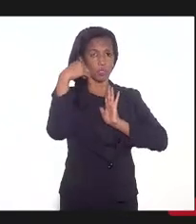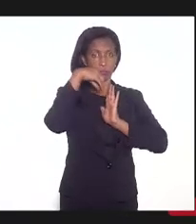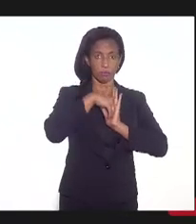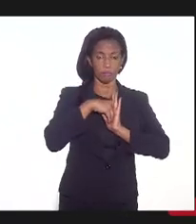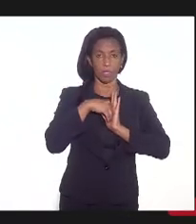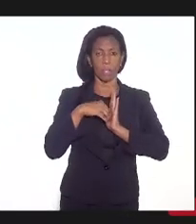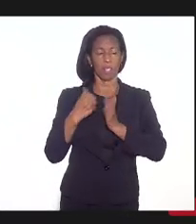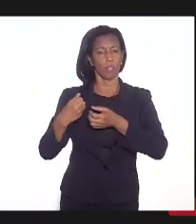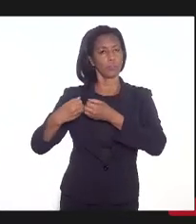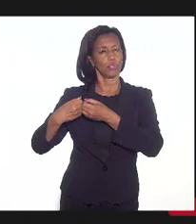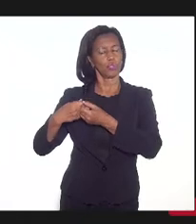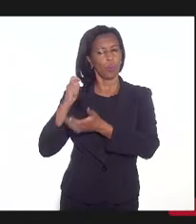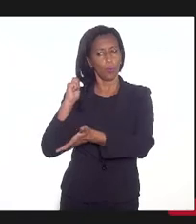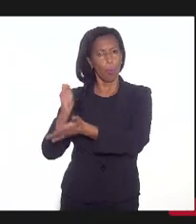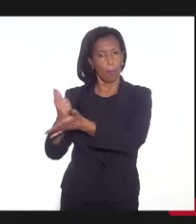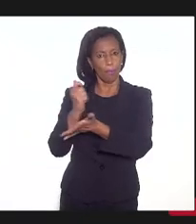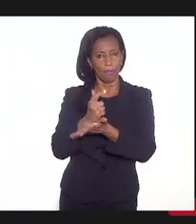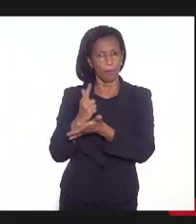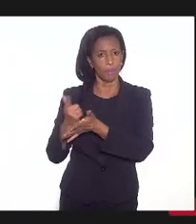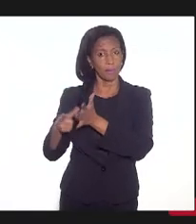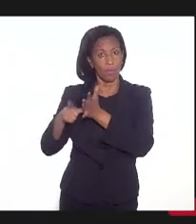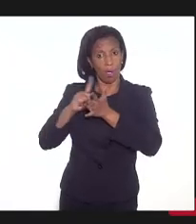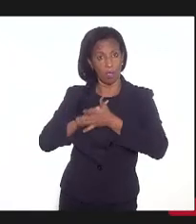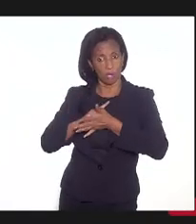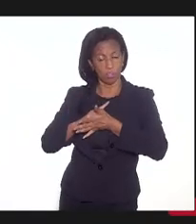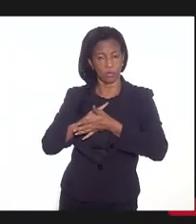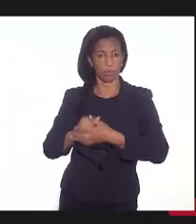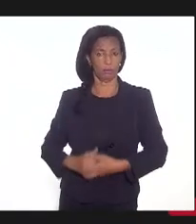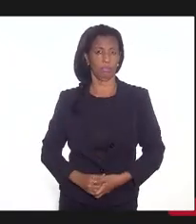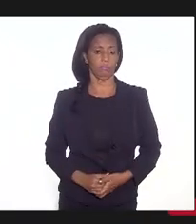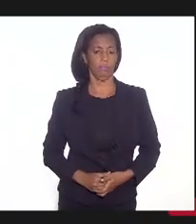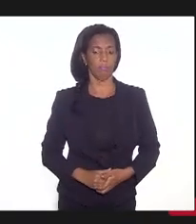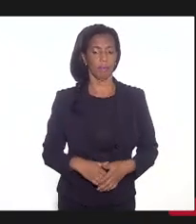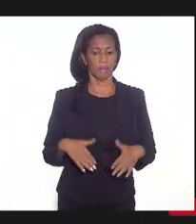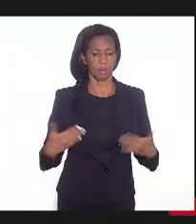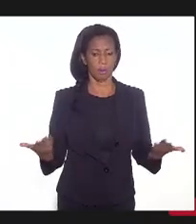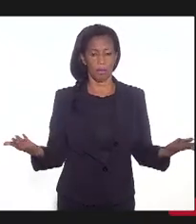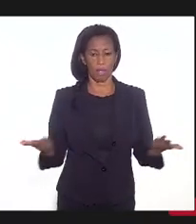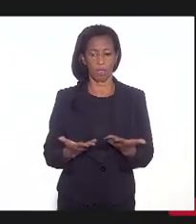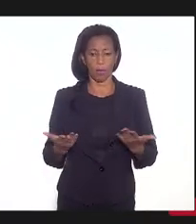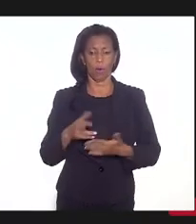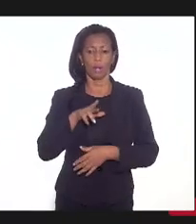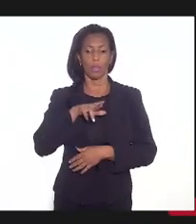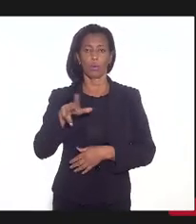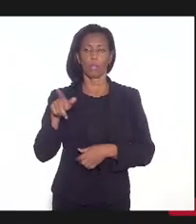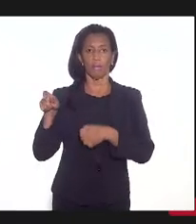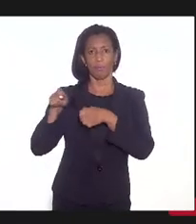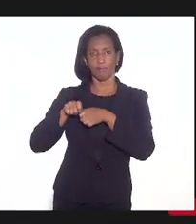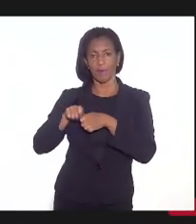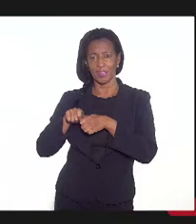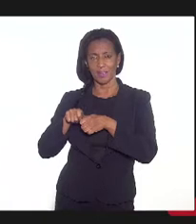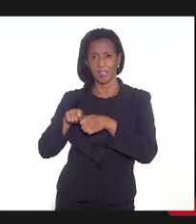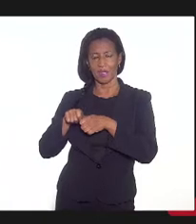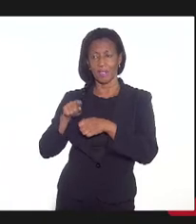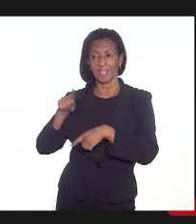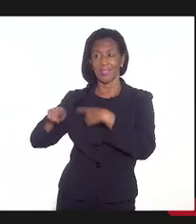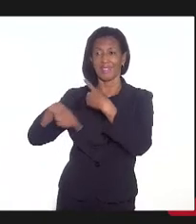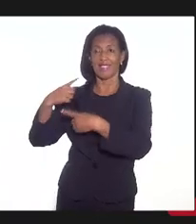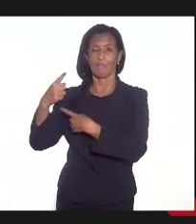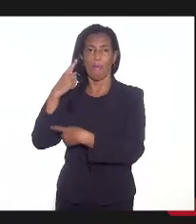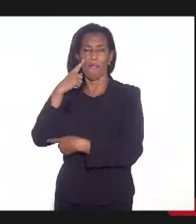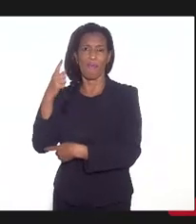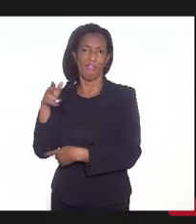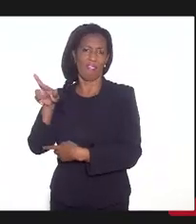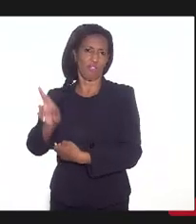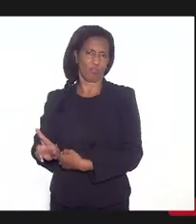compensações serem antecipadas. Então, agora, não é fazer algo e depois buscar as compensações.